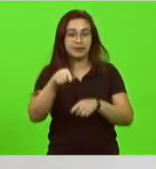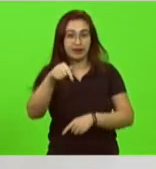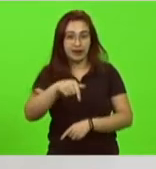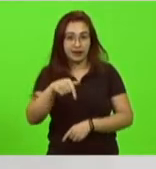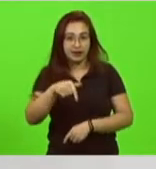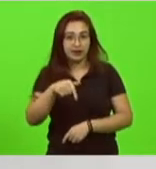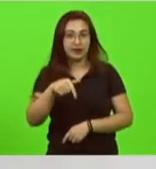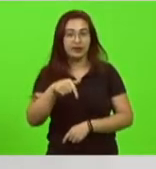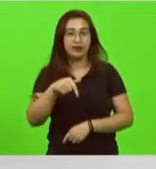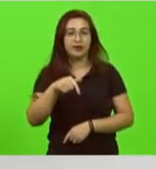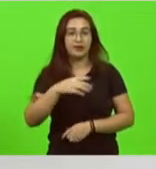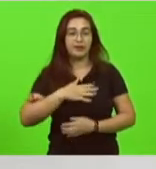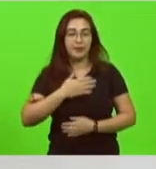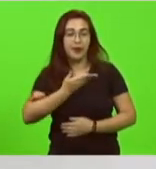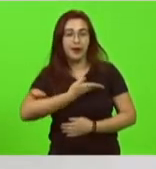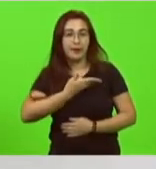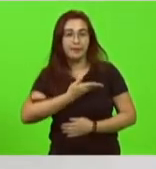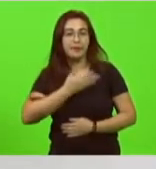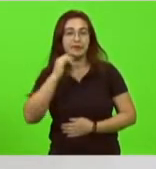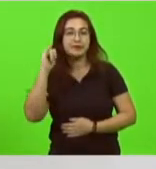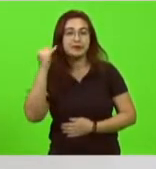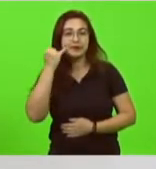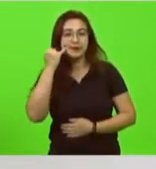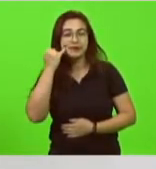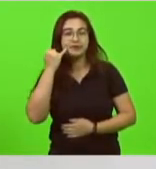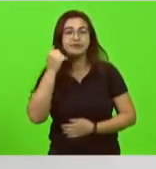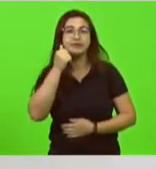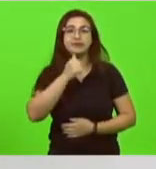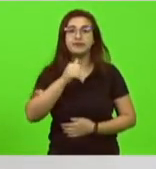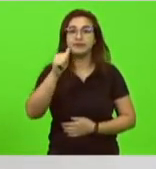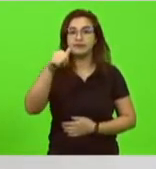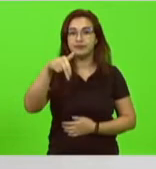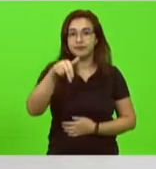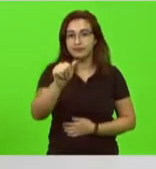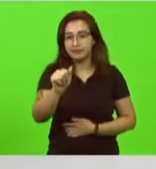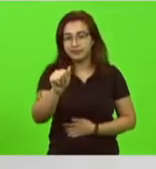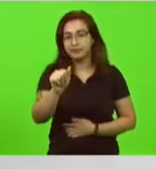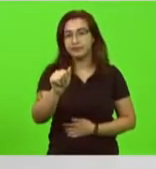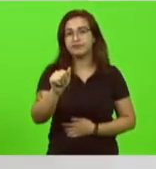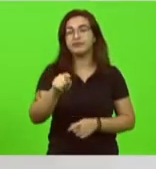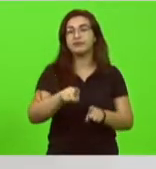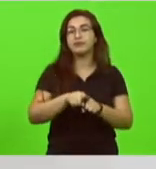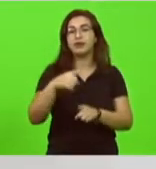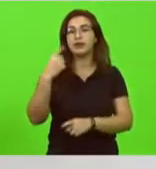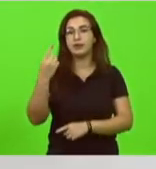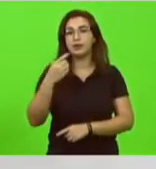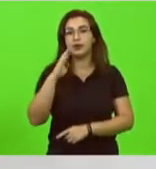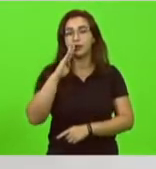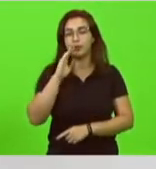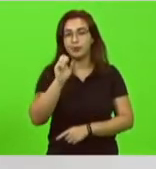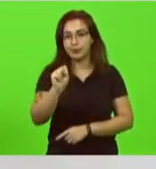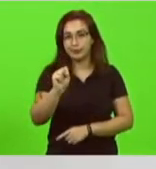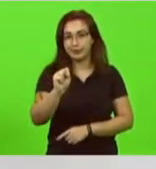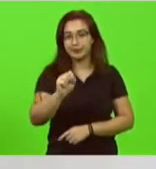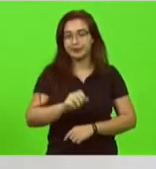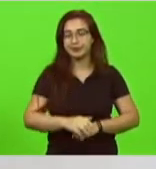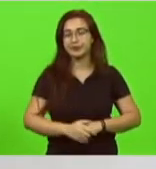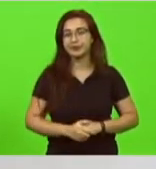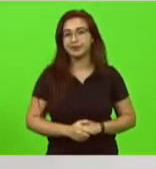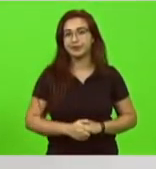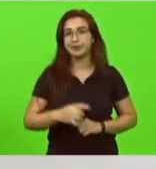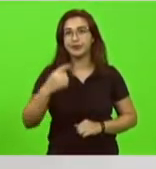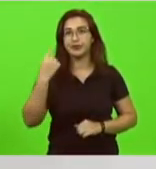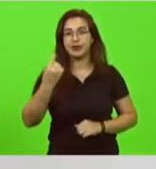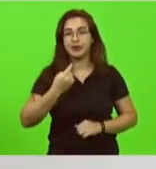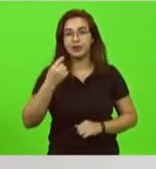amigo Jessé Lopes e a deputada Ana Campanholo estendo também o meu amigo deputado Bruno Souza deputado